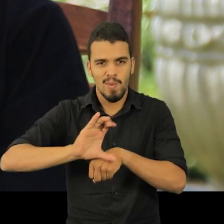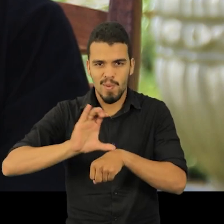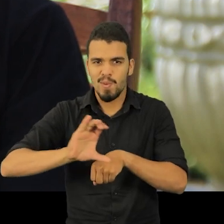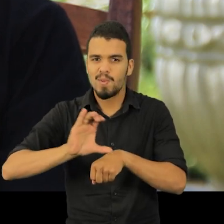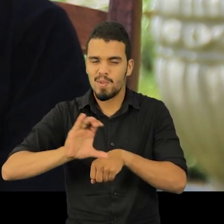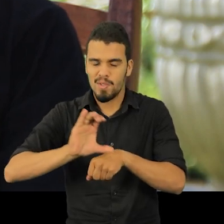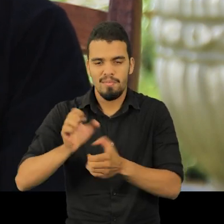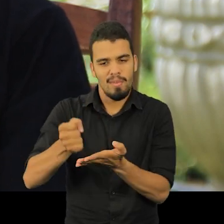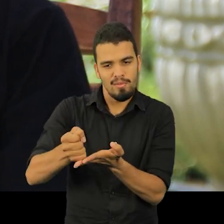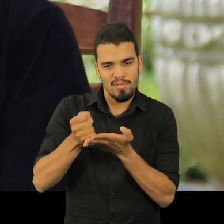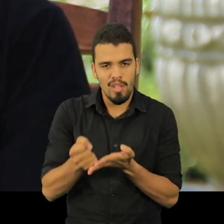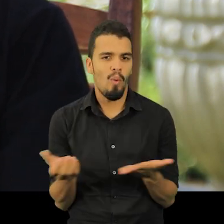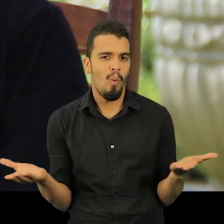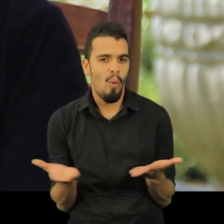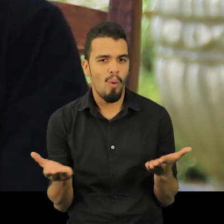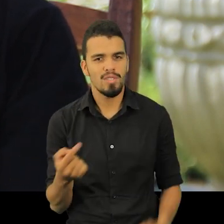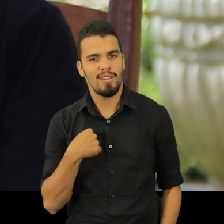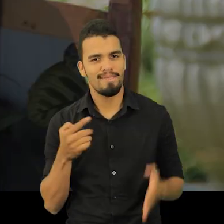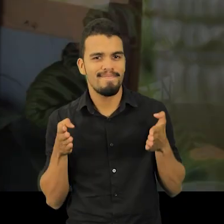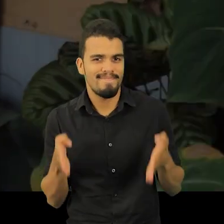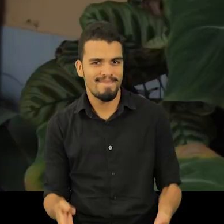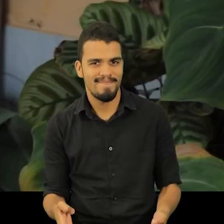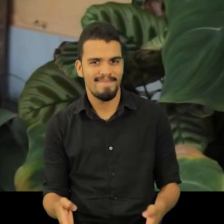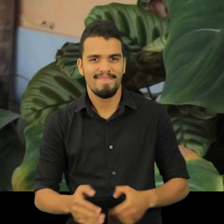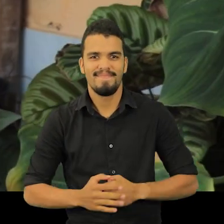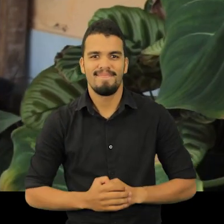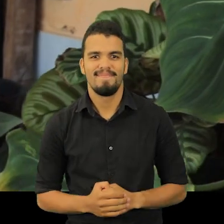que me possibilitaram estar aqui hoje.